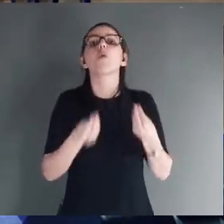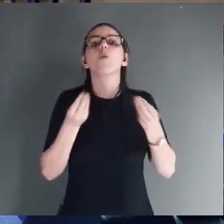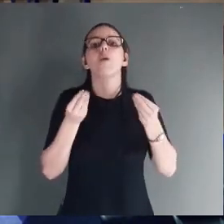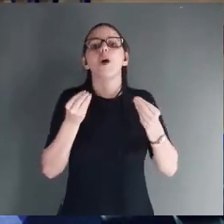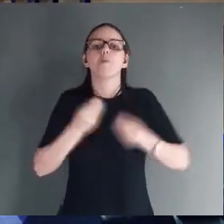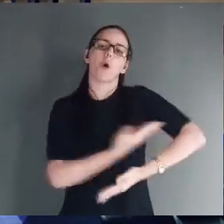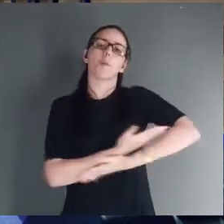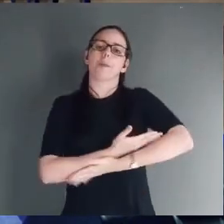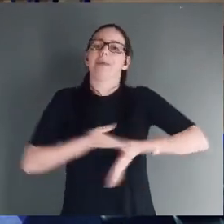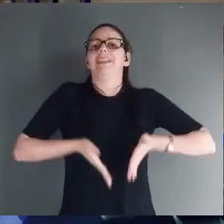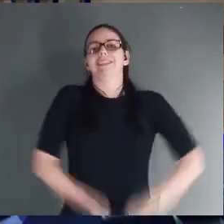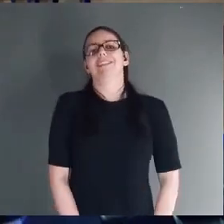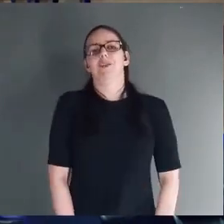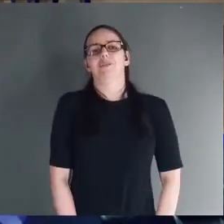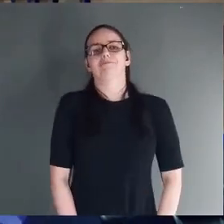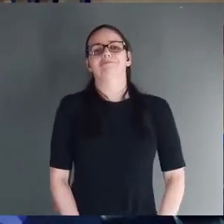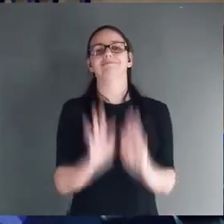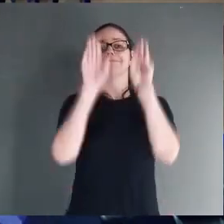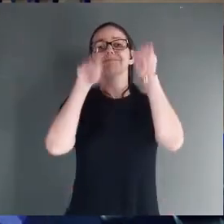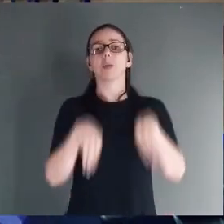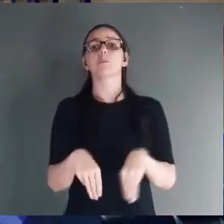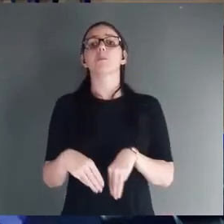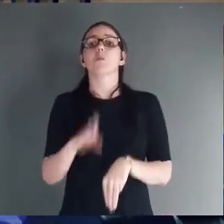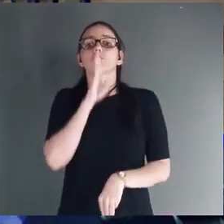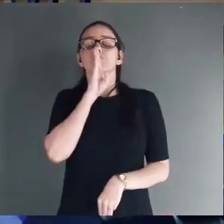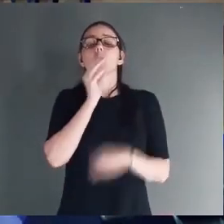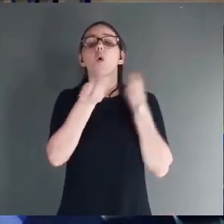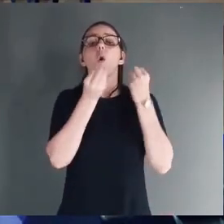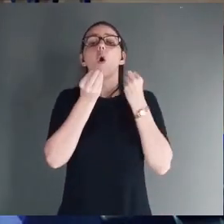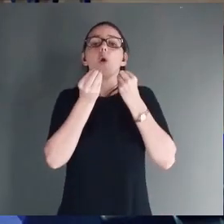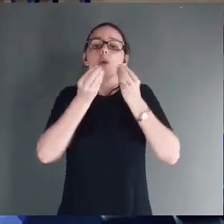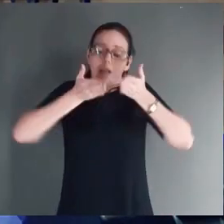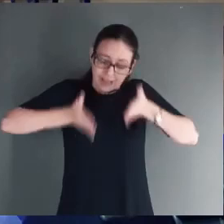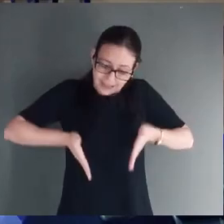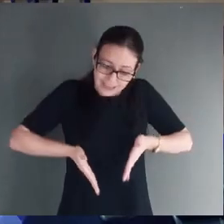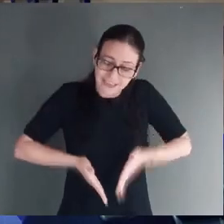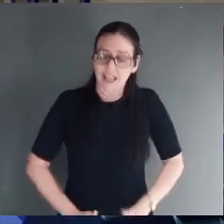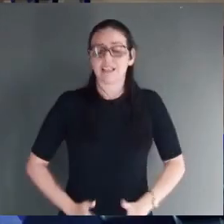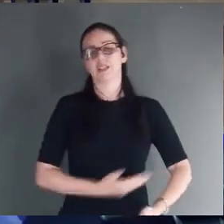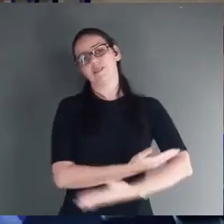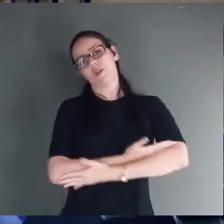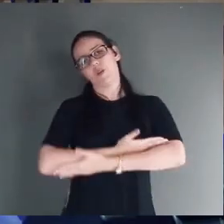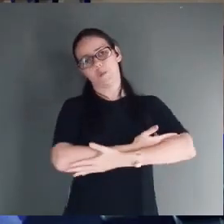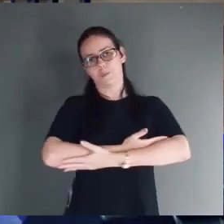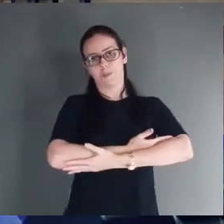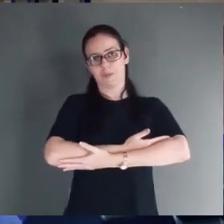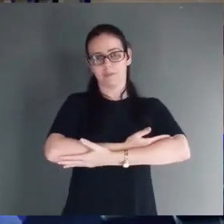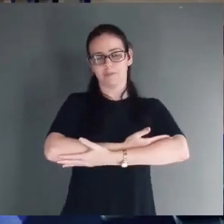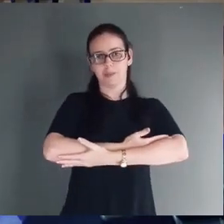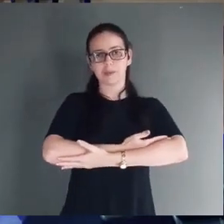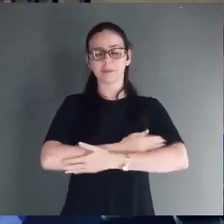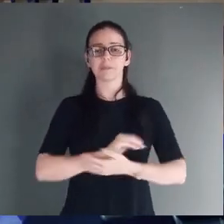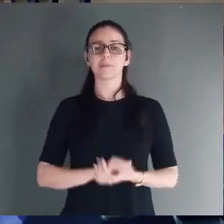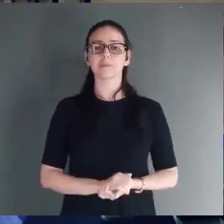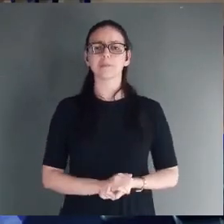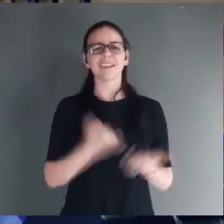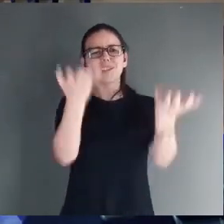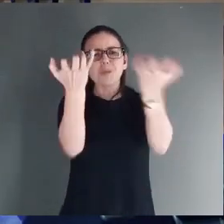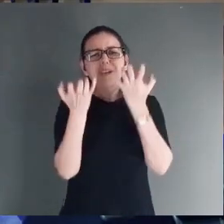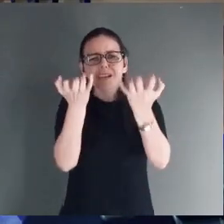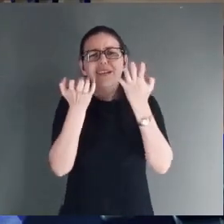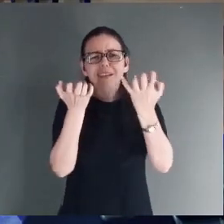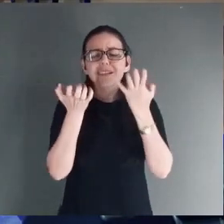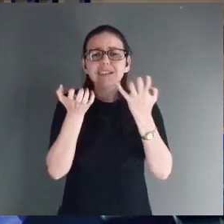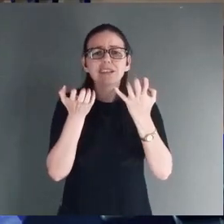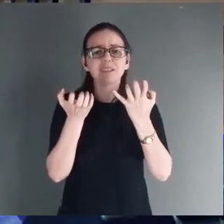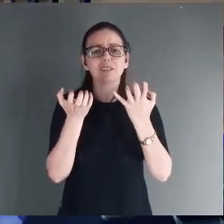bebê. Esse silêncio é quebrado por um nascimento de uma criança. E, eu quero que você